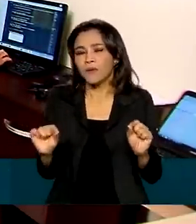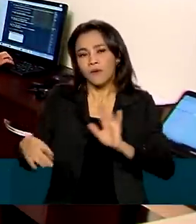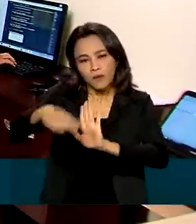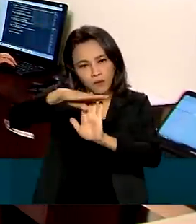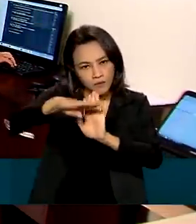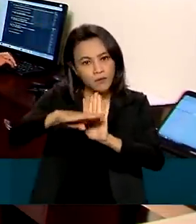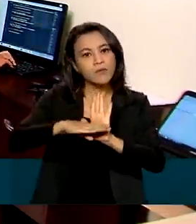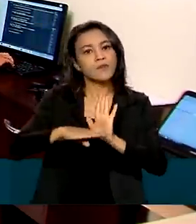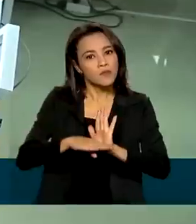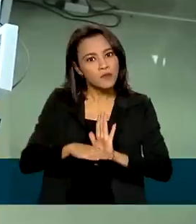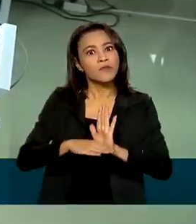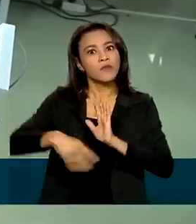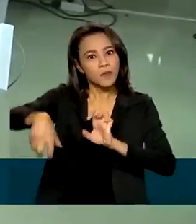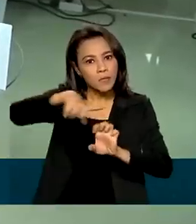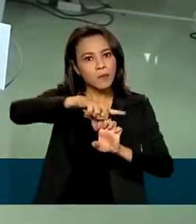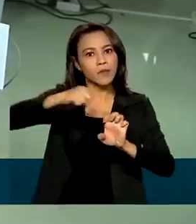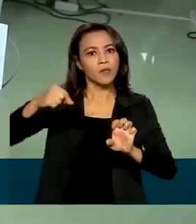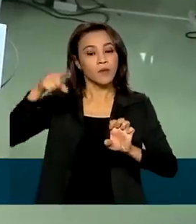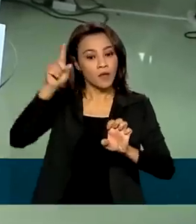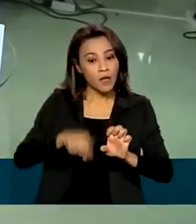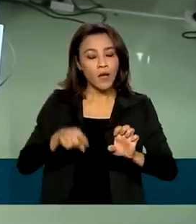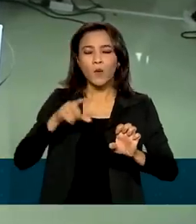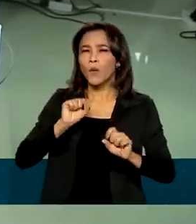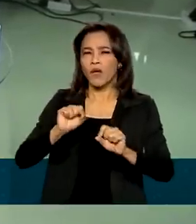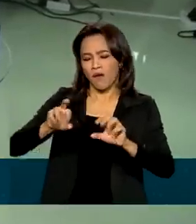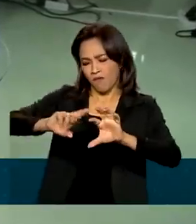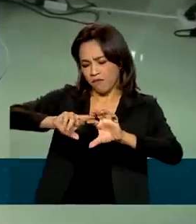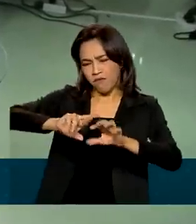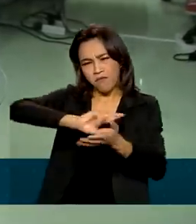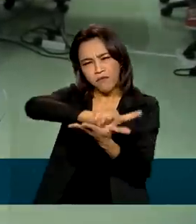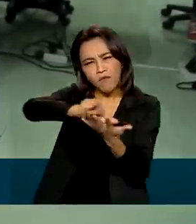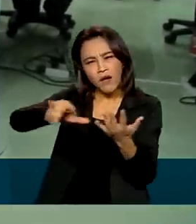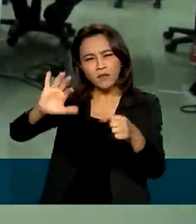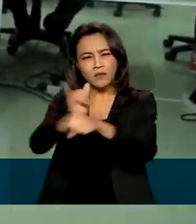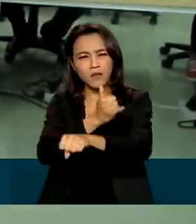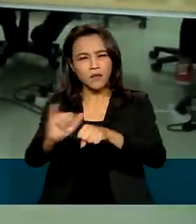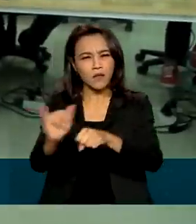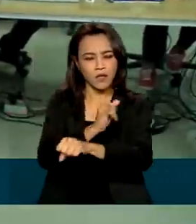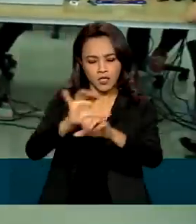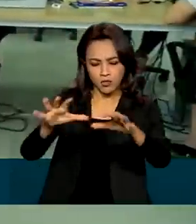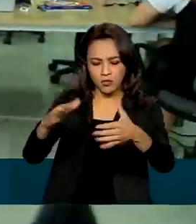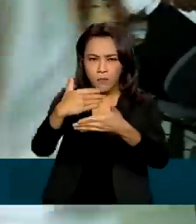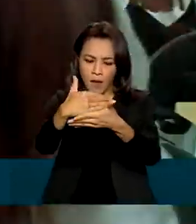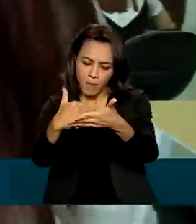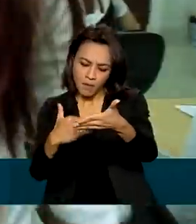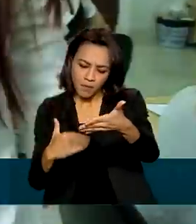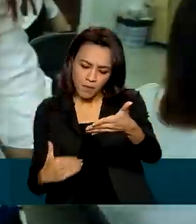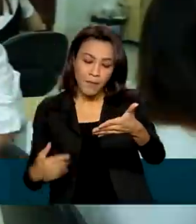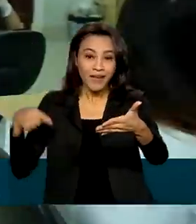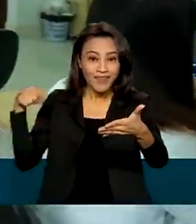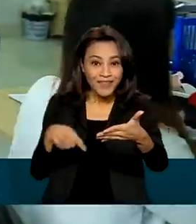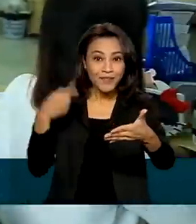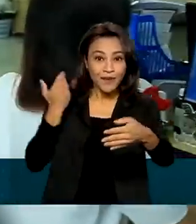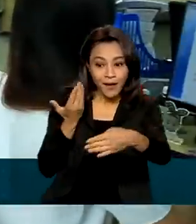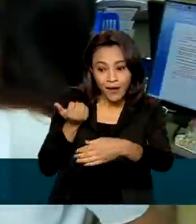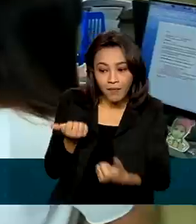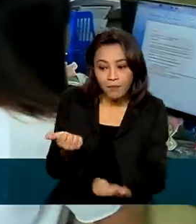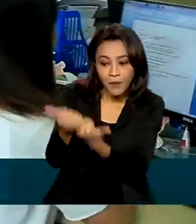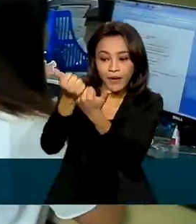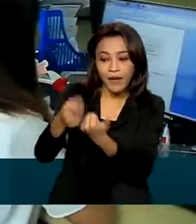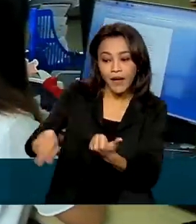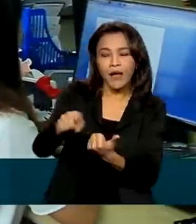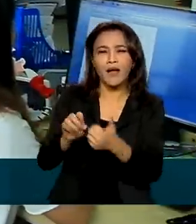Brasil Empreendedor, composto por um conjunto de medidas que beneficiam principalmente os micro e pequenos